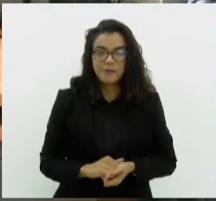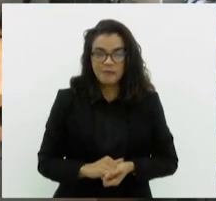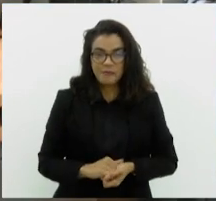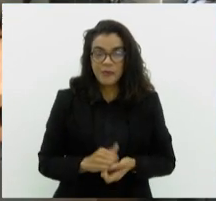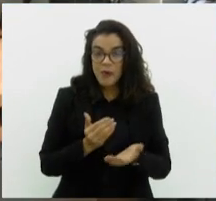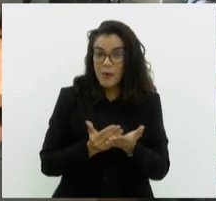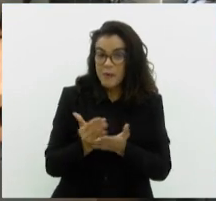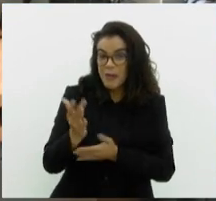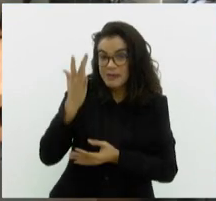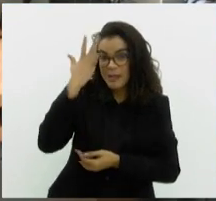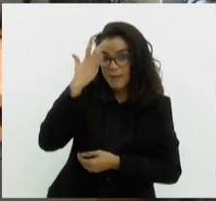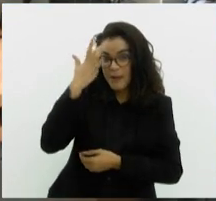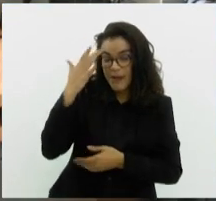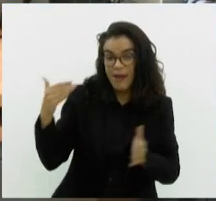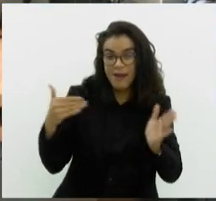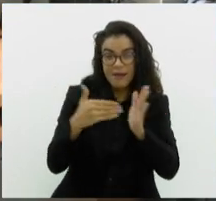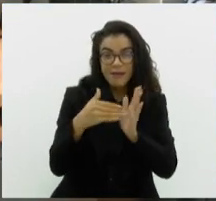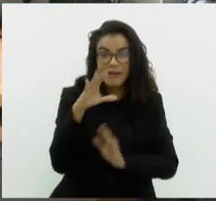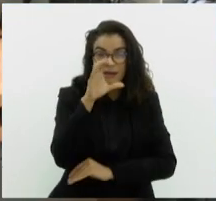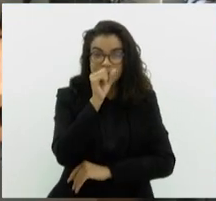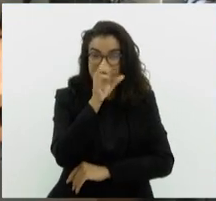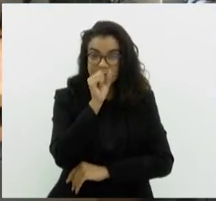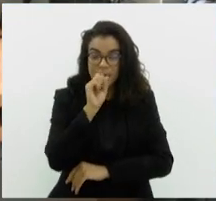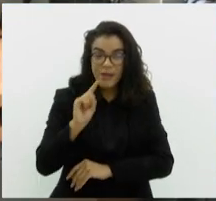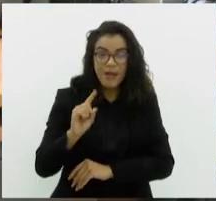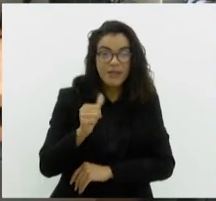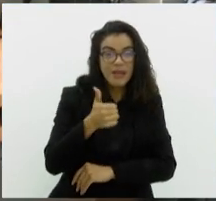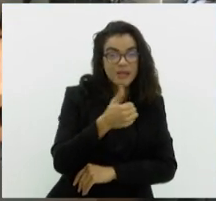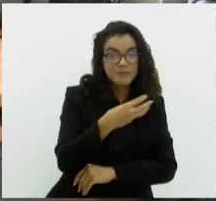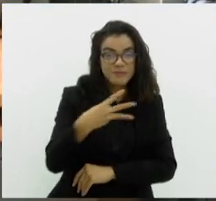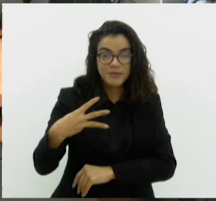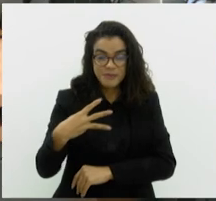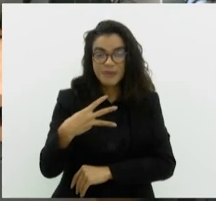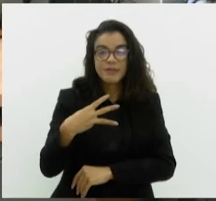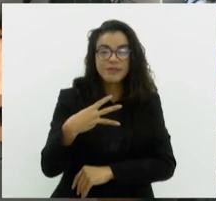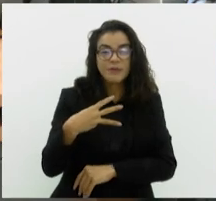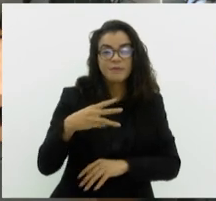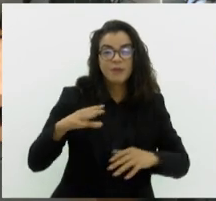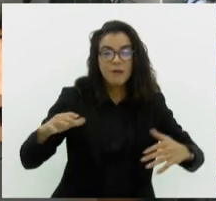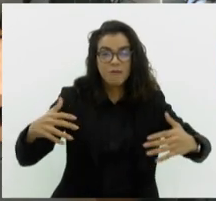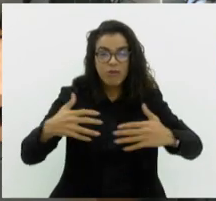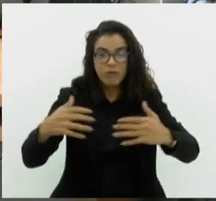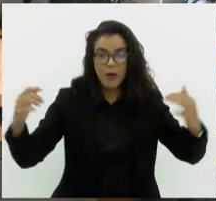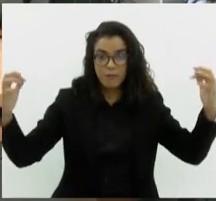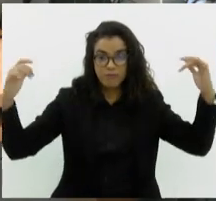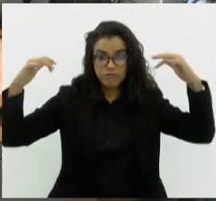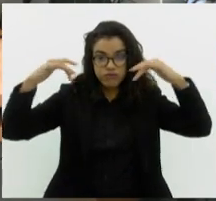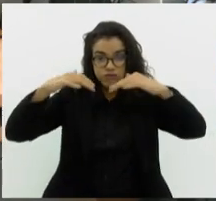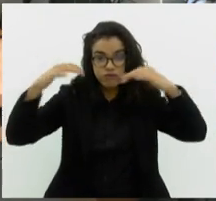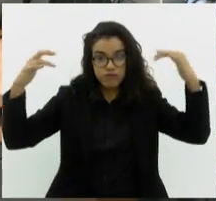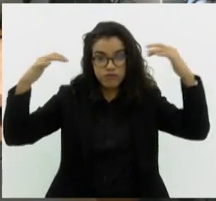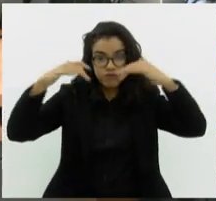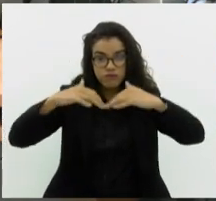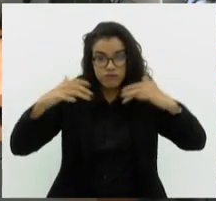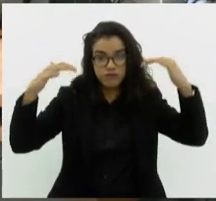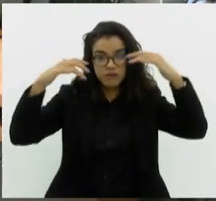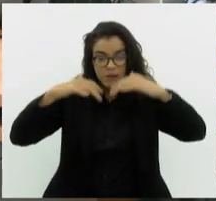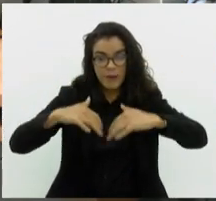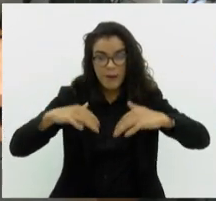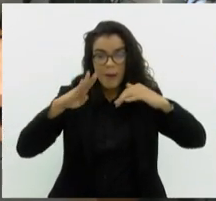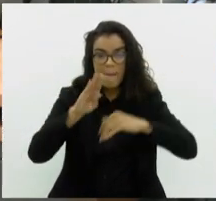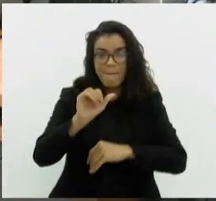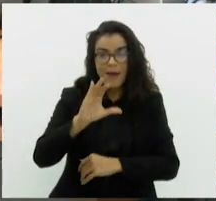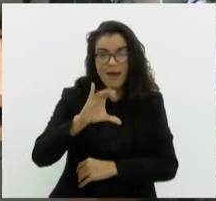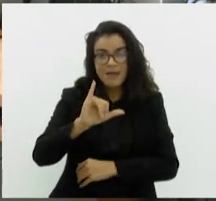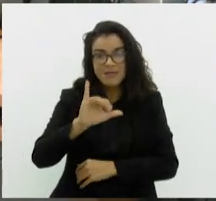Começa amanhã, vai até o sábado, o 11º Encontro Estadual de Bacias Hidrográficas. Esse evento vai reunir os nove